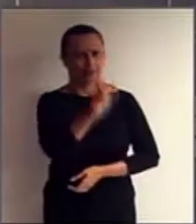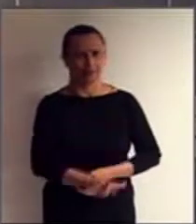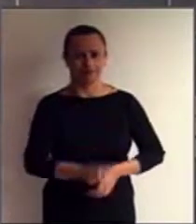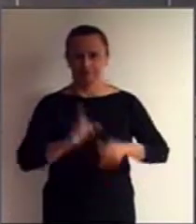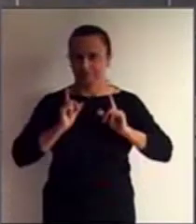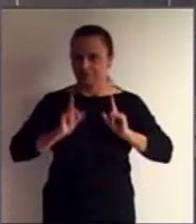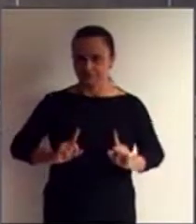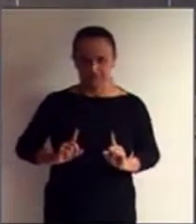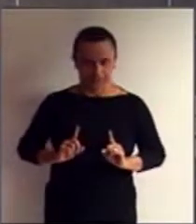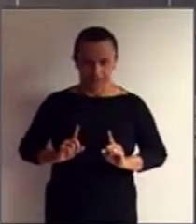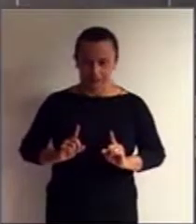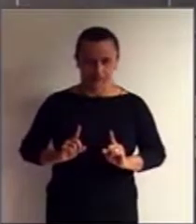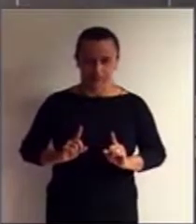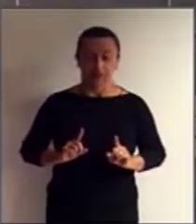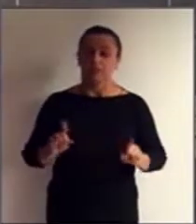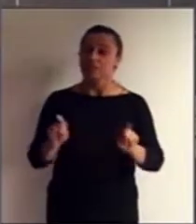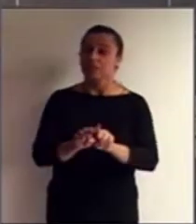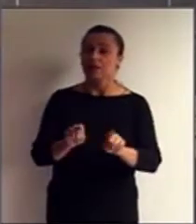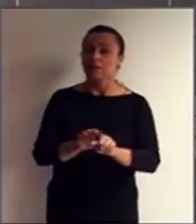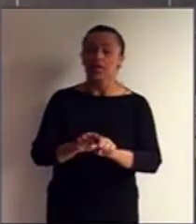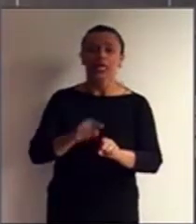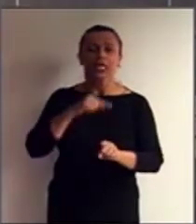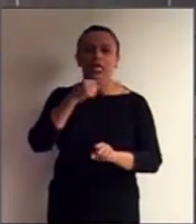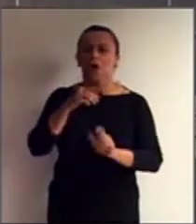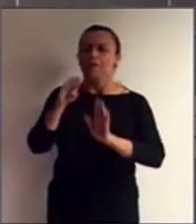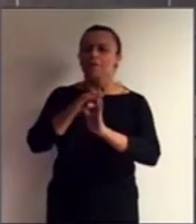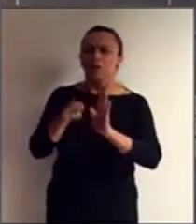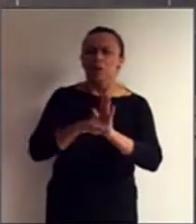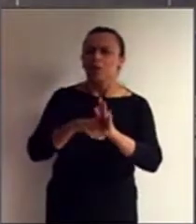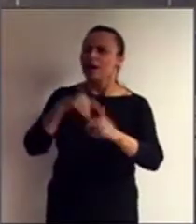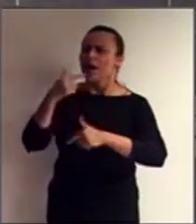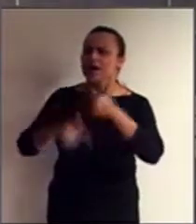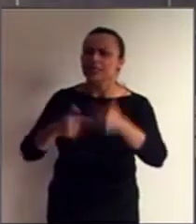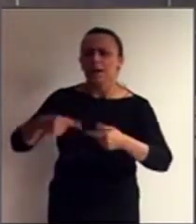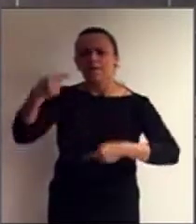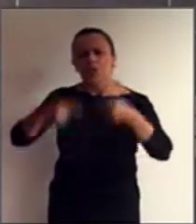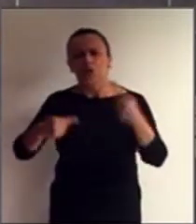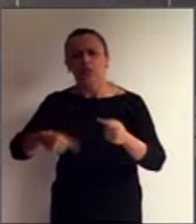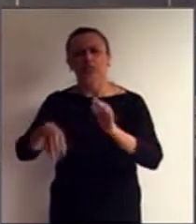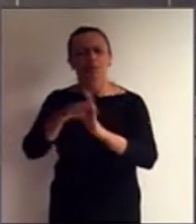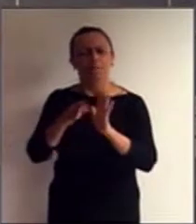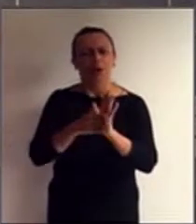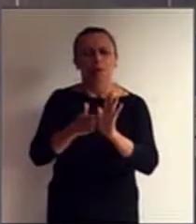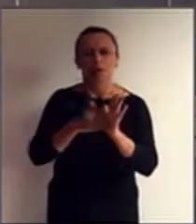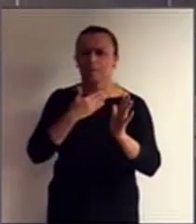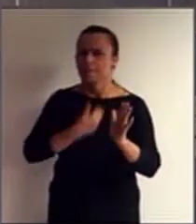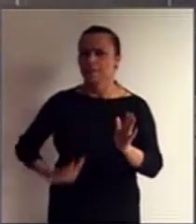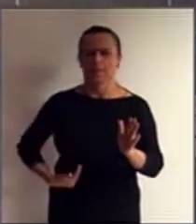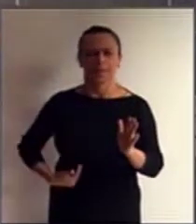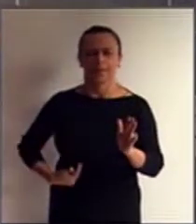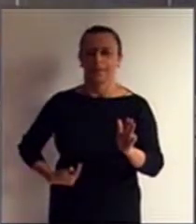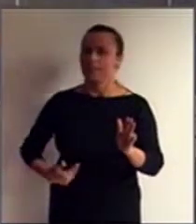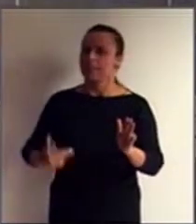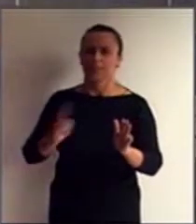deficiência. E mais, nenhum programa, nenhuma ação, nenhuma política pública poderá ser